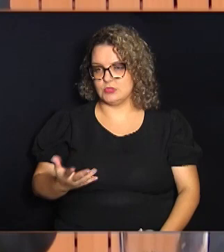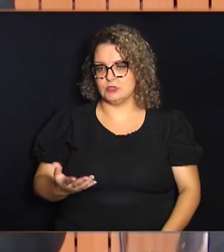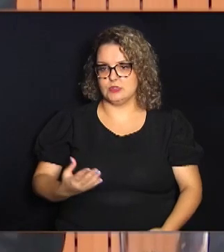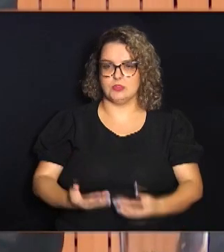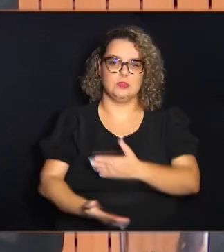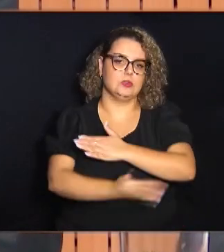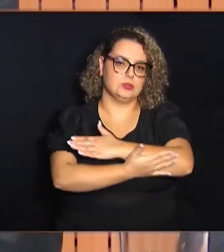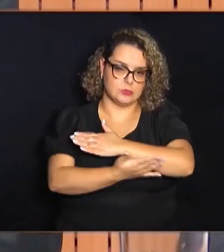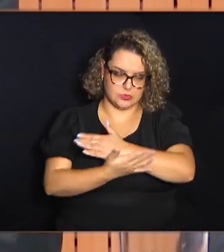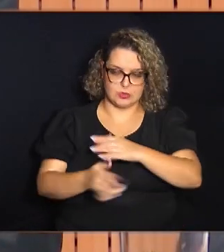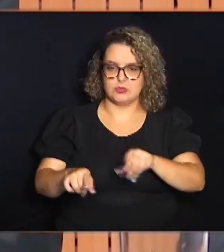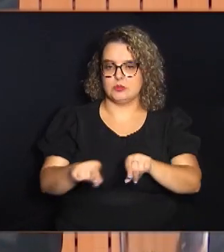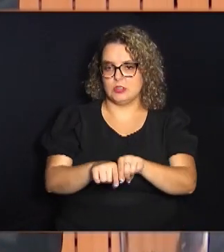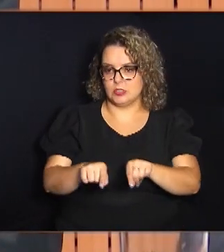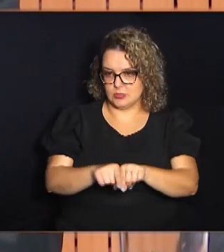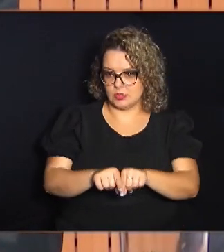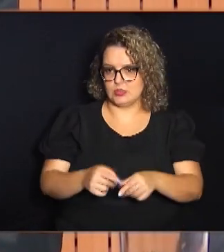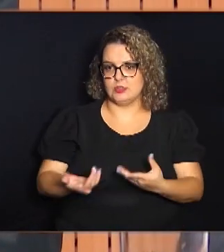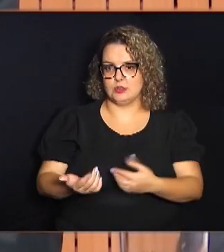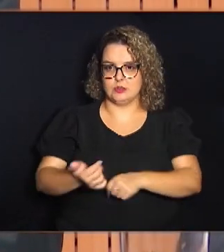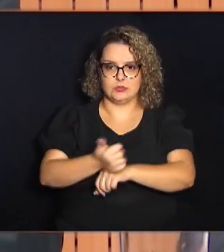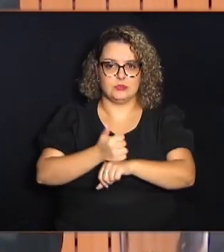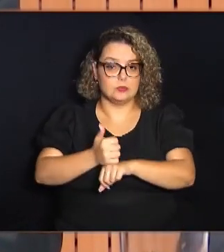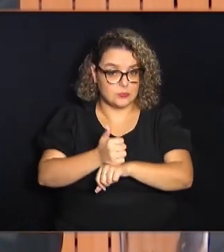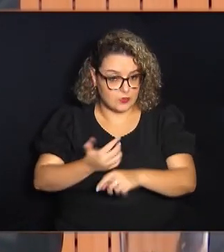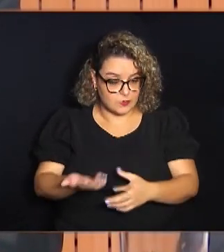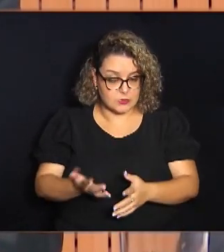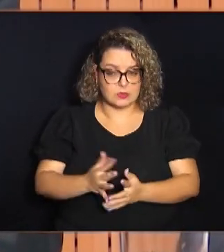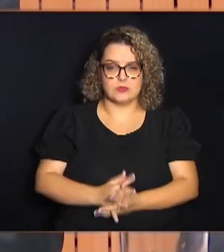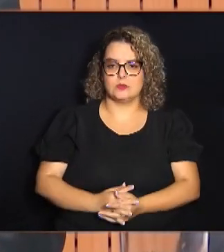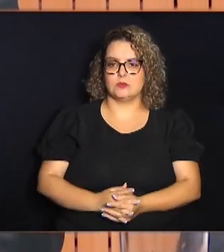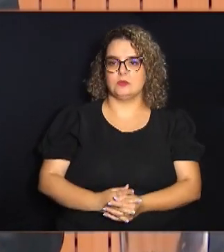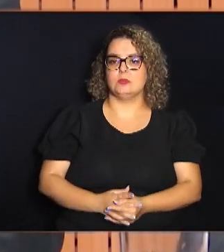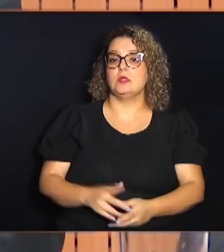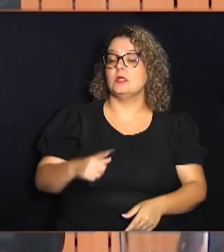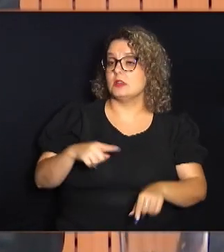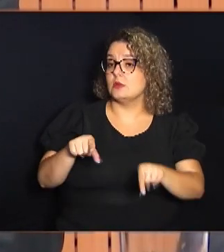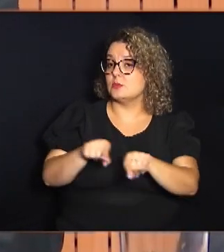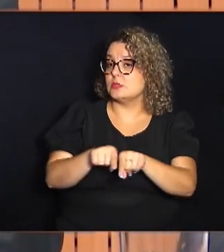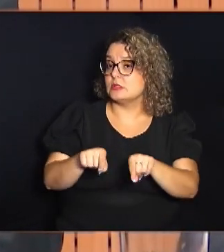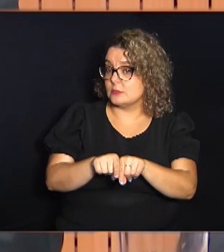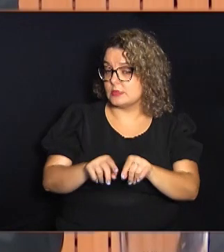ajudam também na questão profissionalizante. Temos também